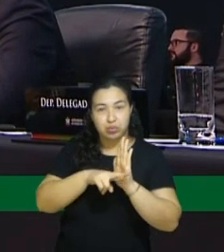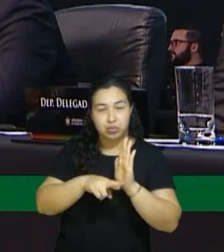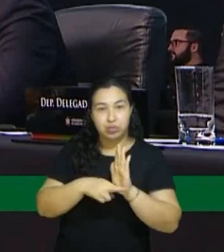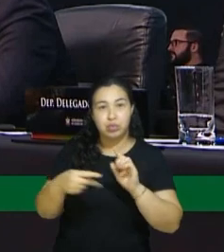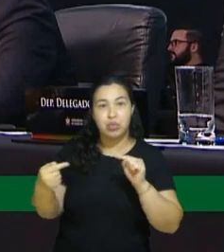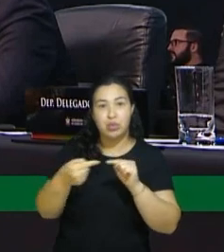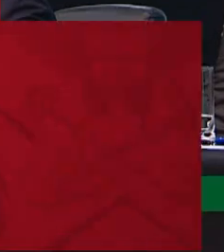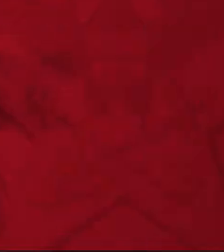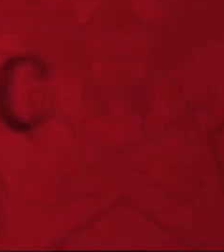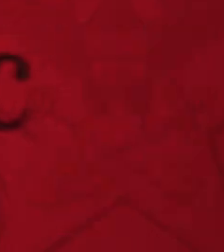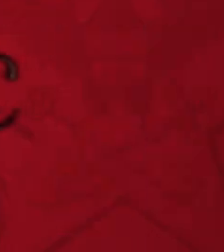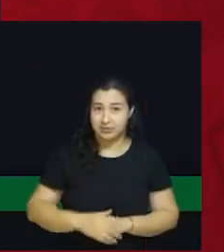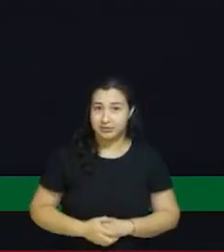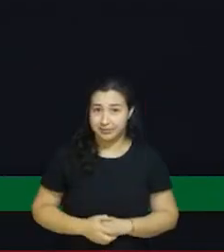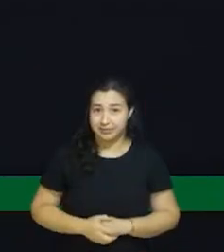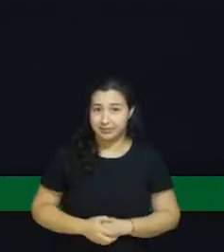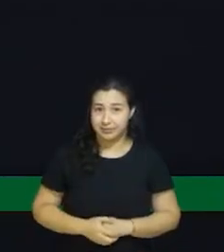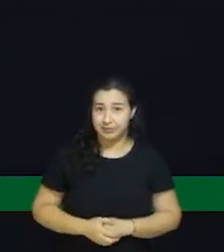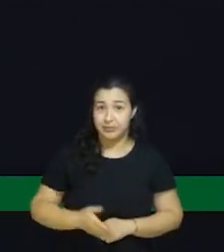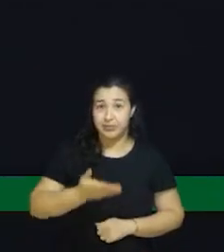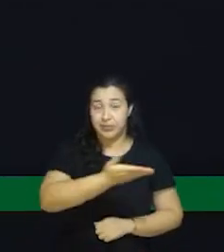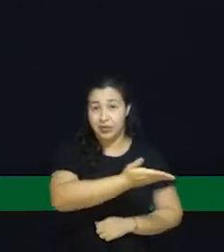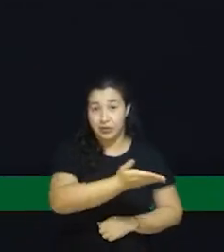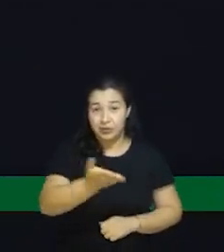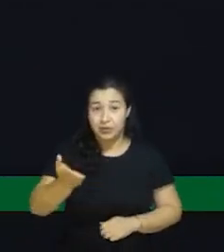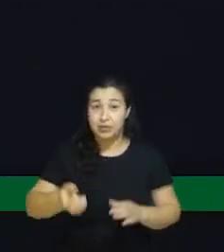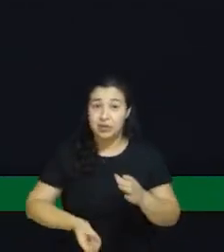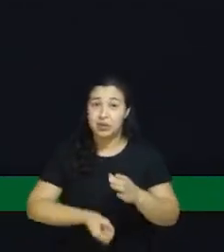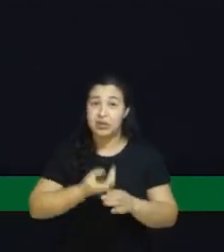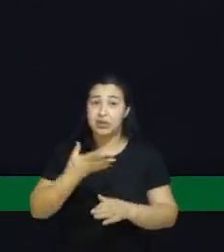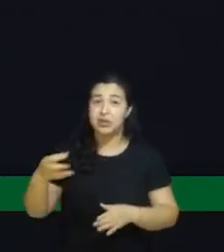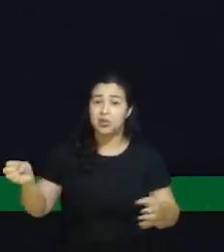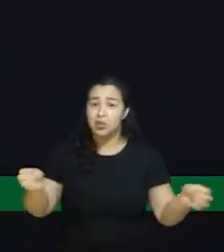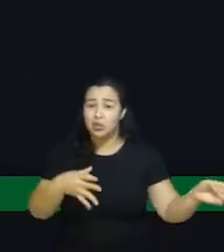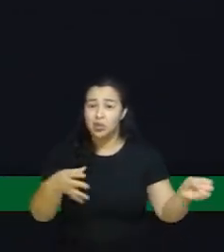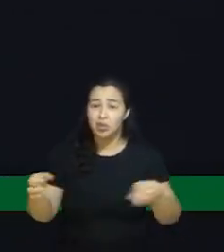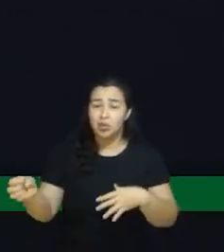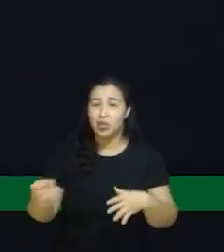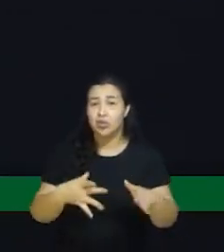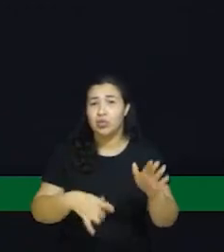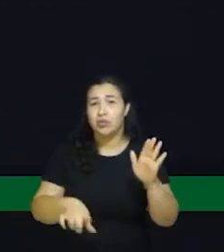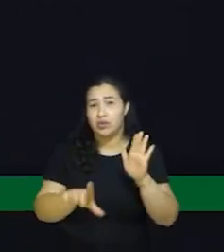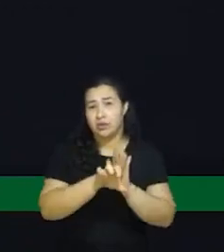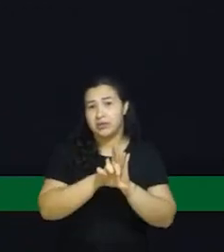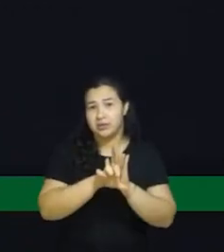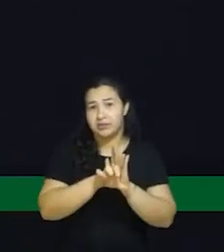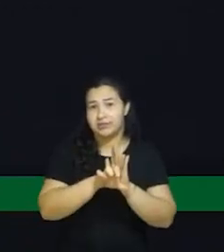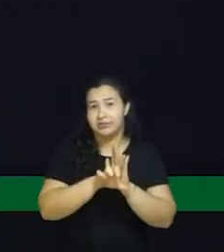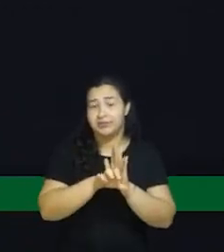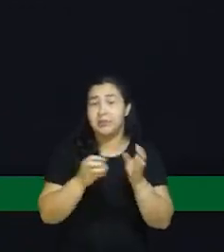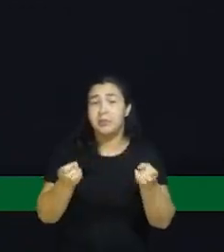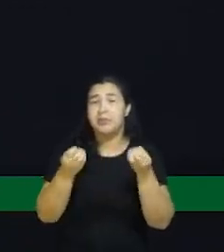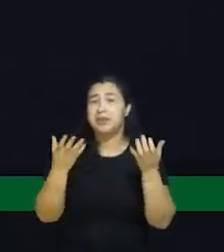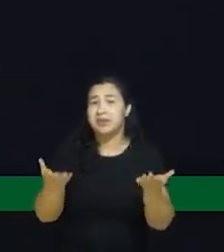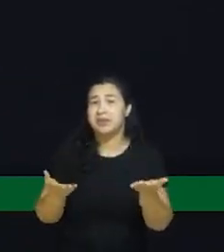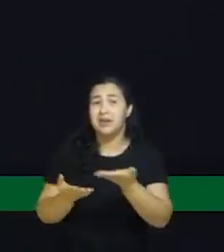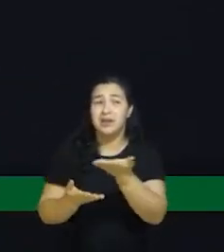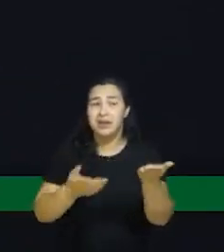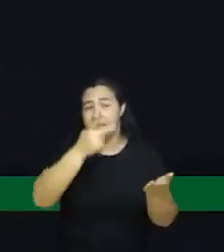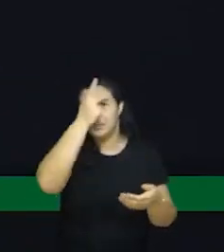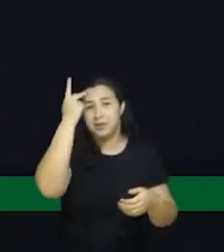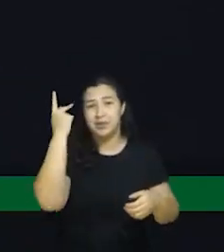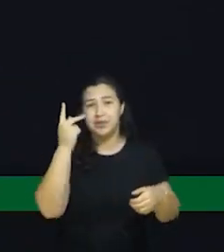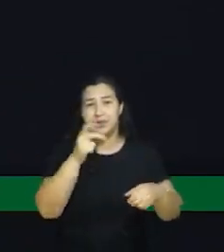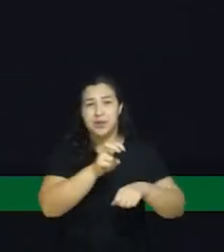profissionais do esporte. Que os senhores criem, então, novas leis, se o Estado não tem, para que esses profissionais da capoeira, para que